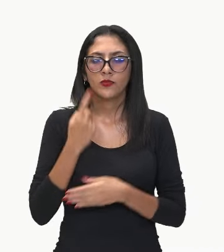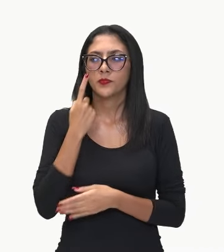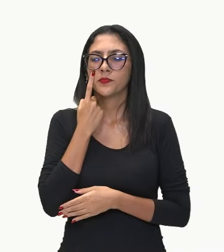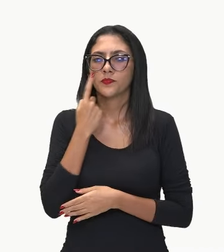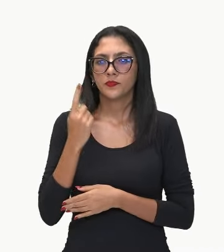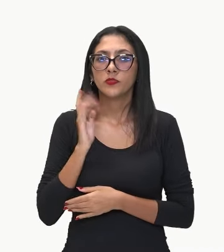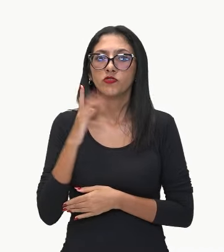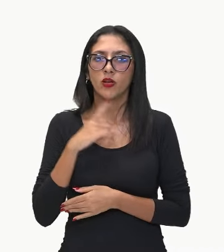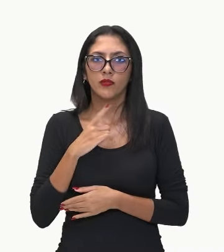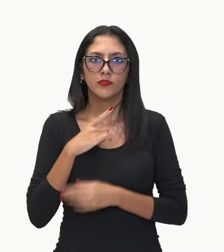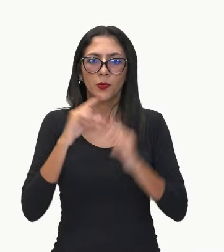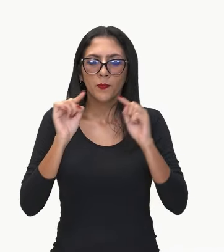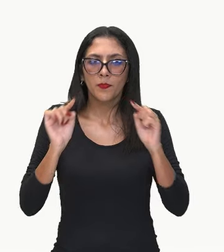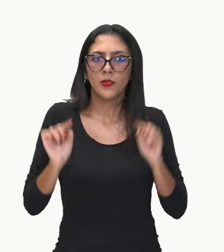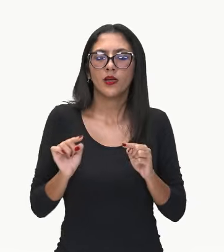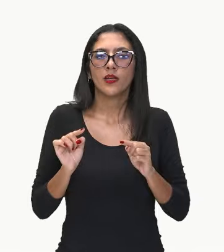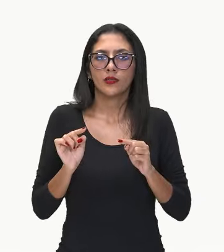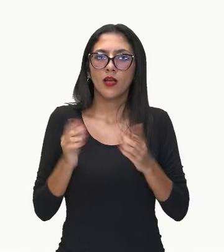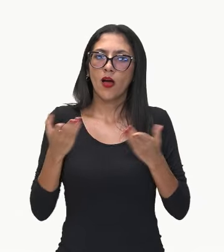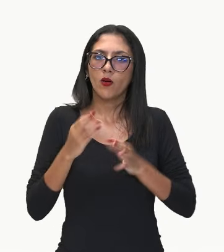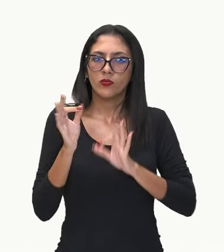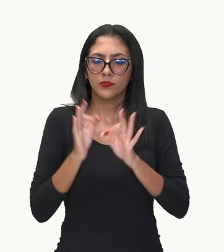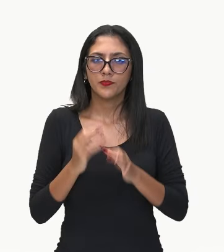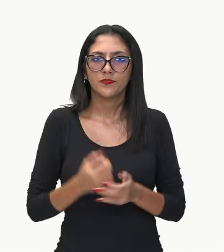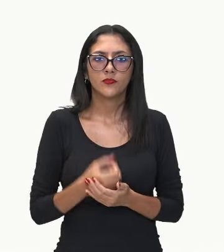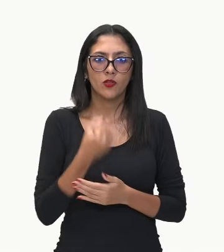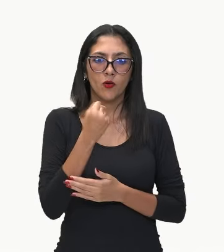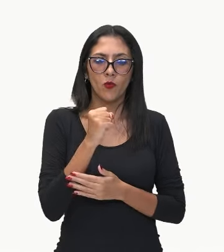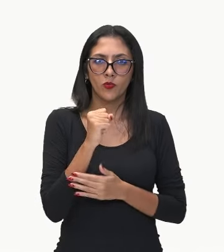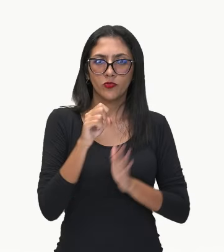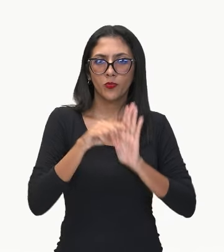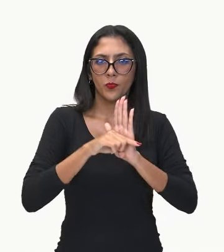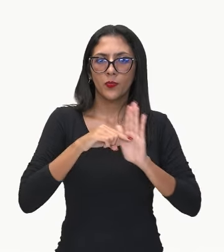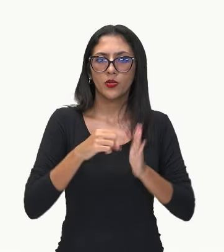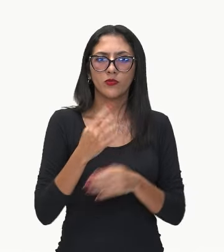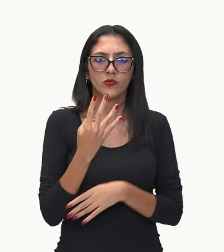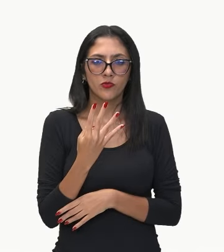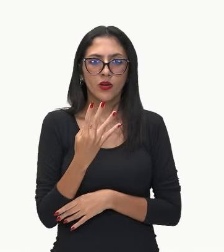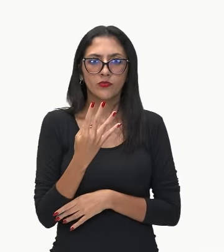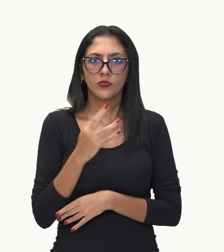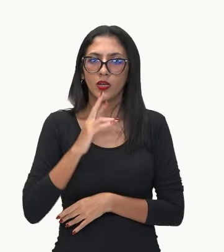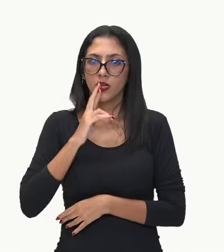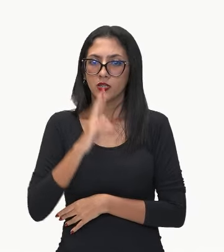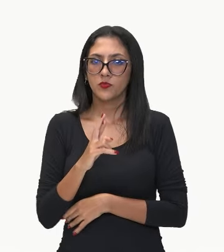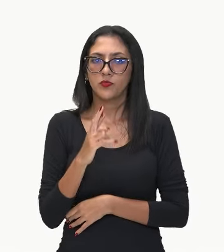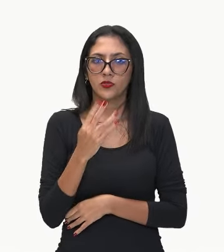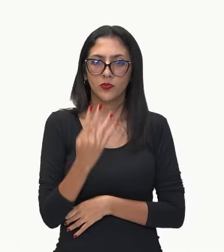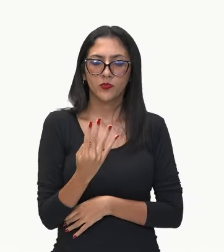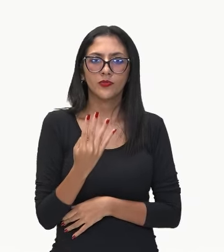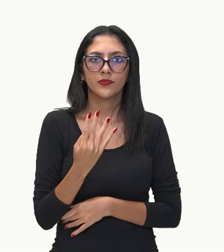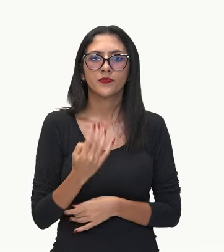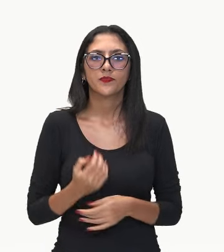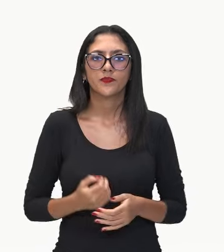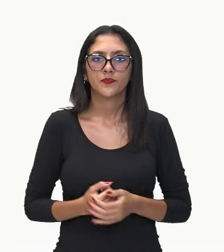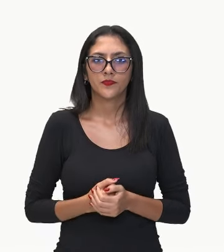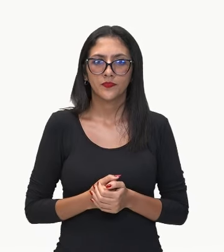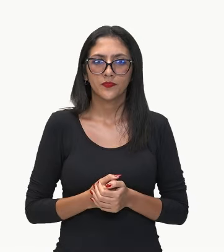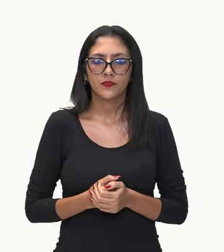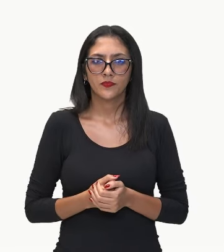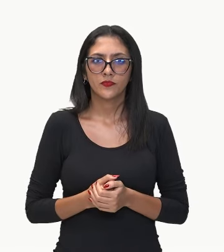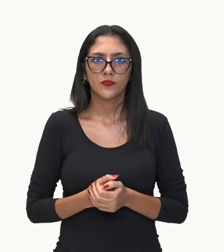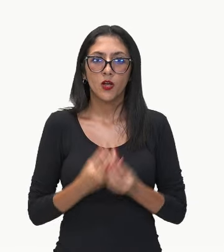no nosso parêntese. 8 menos 4, 4. Repete o sinal bem aqui,